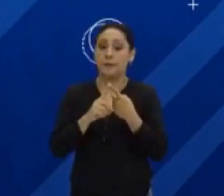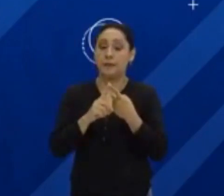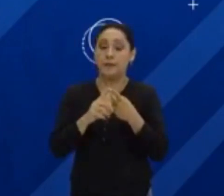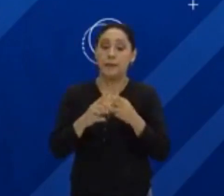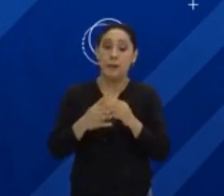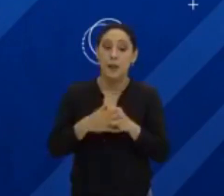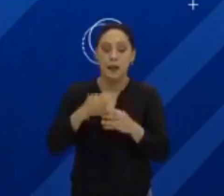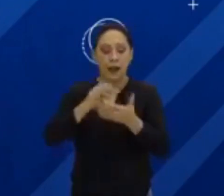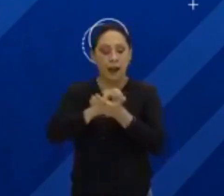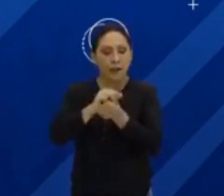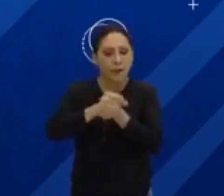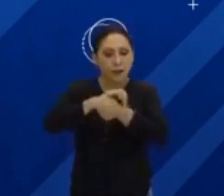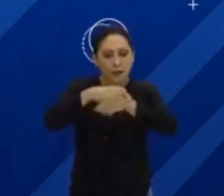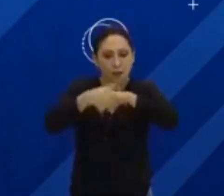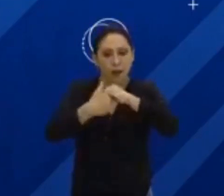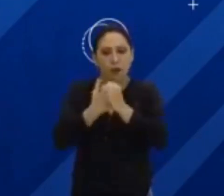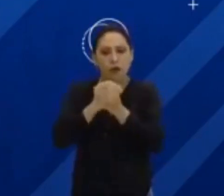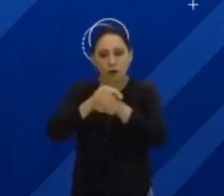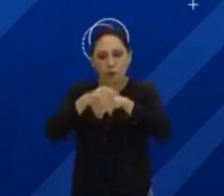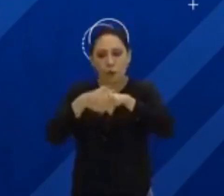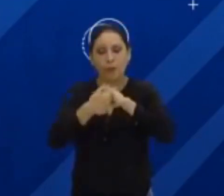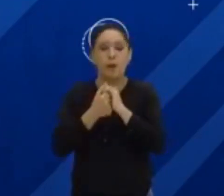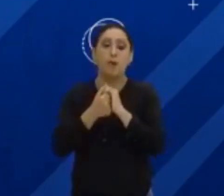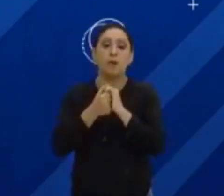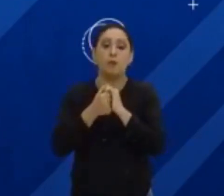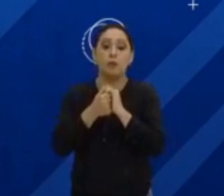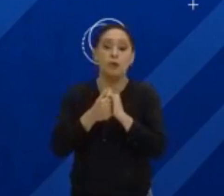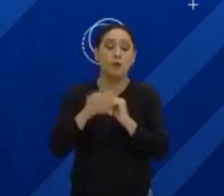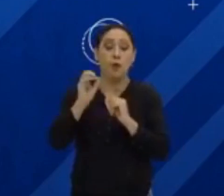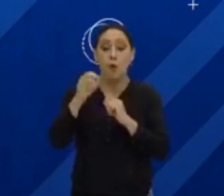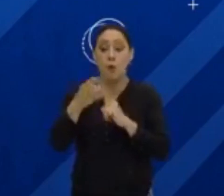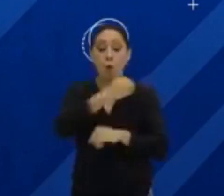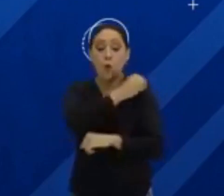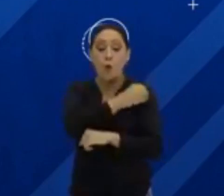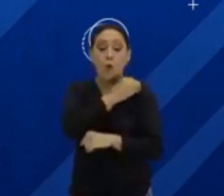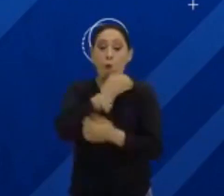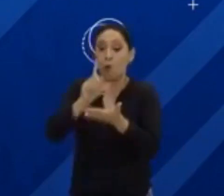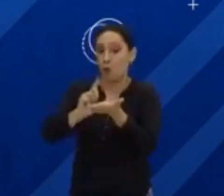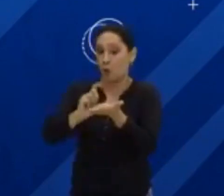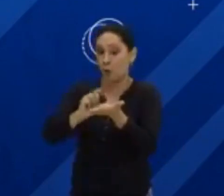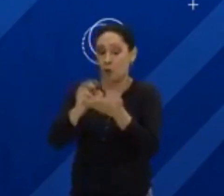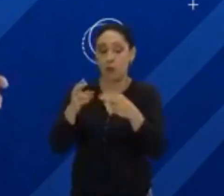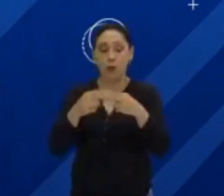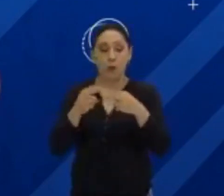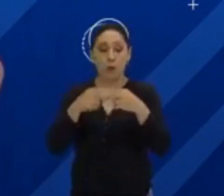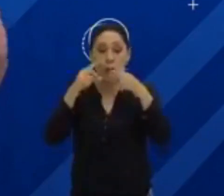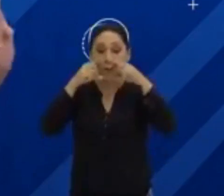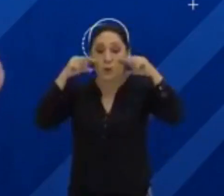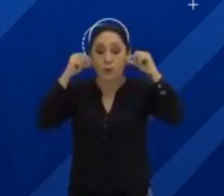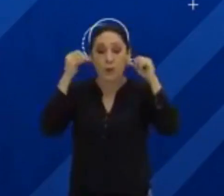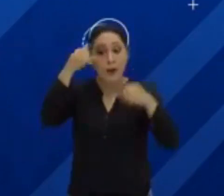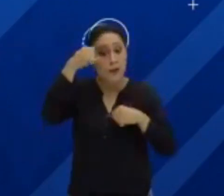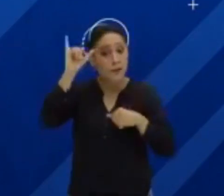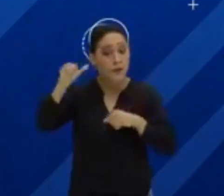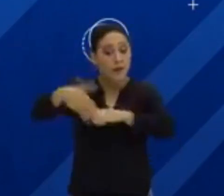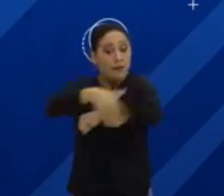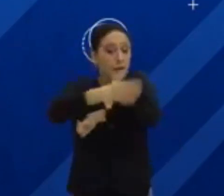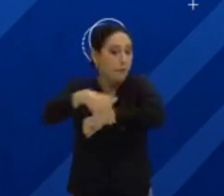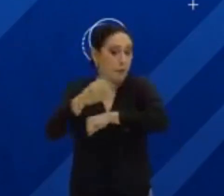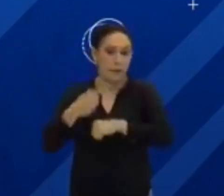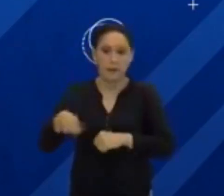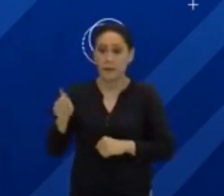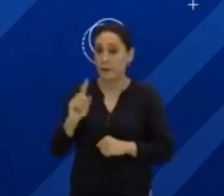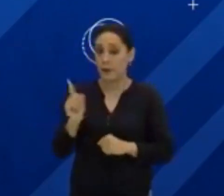Lave bem suas mãos com água e sabão ou álcool gel. Use máscara, evite sair de casa sem